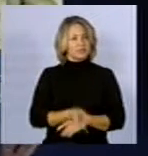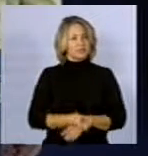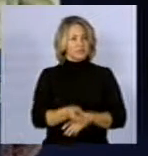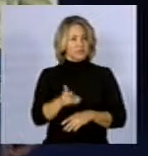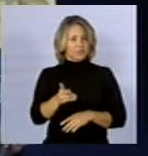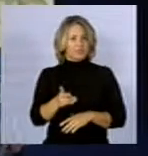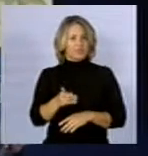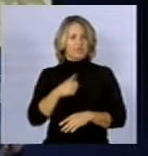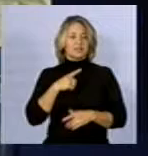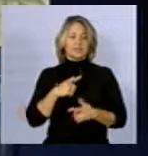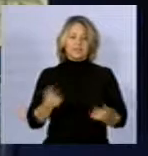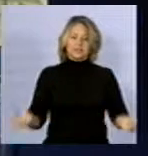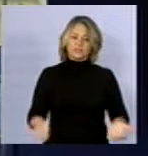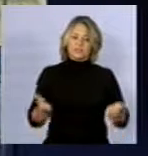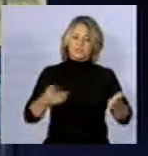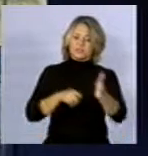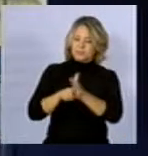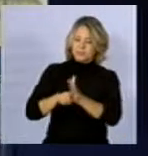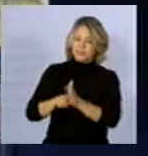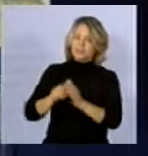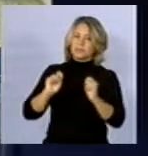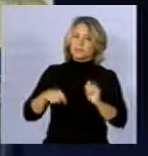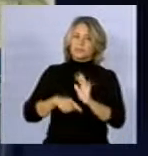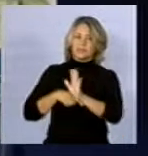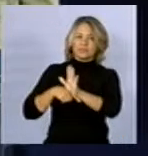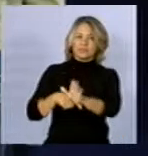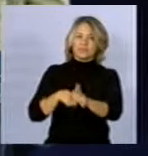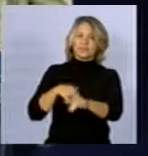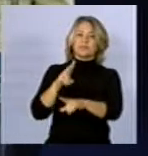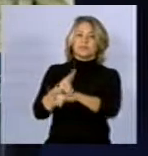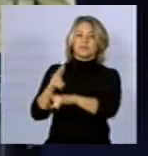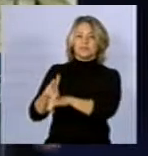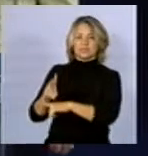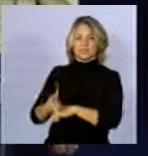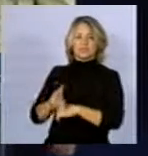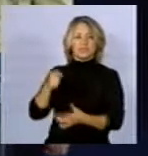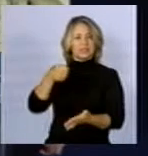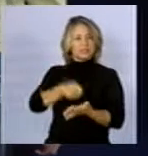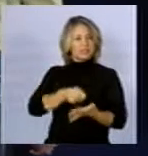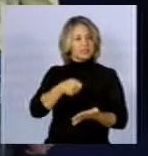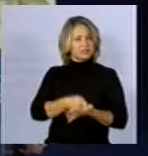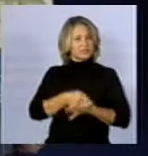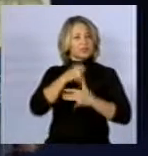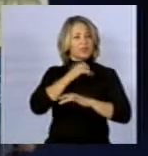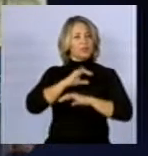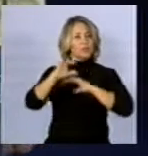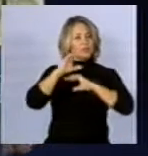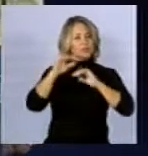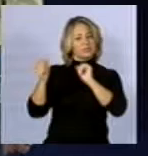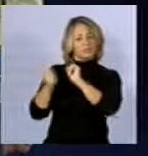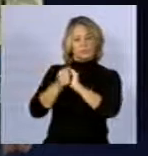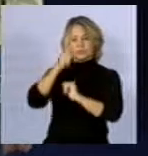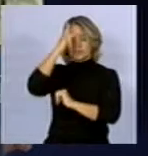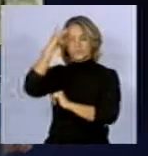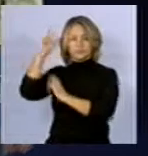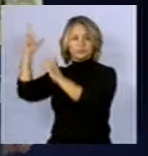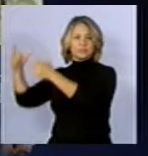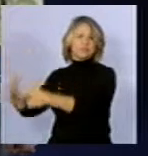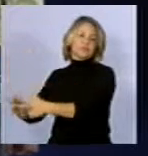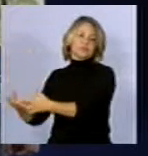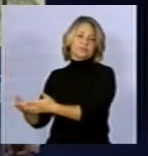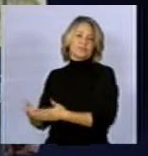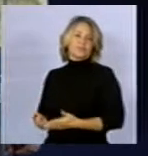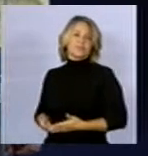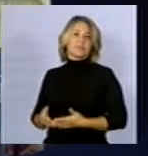Estimular a pesquisa, que pode dar subsistência para a vigilância e garantir canais de comunicação com a comunidade. Em